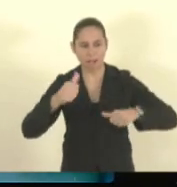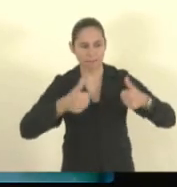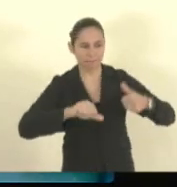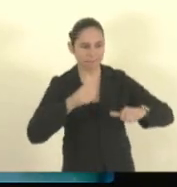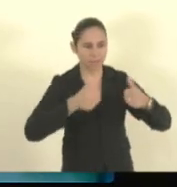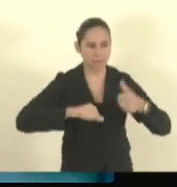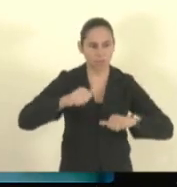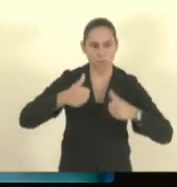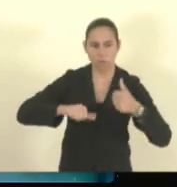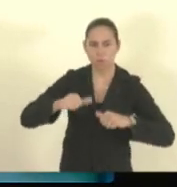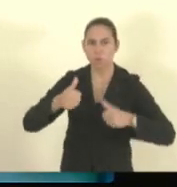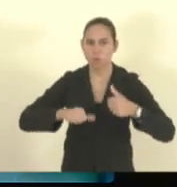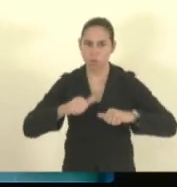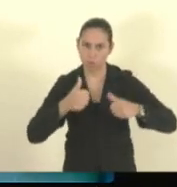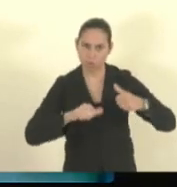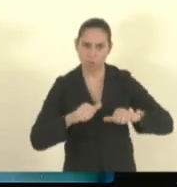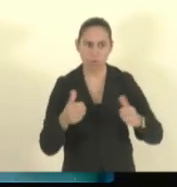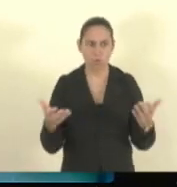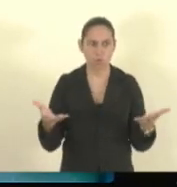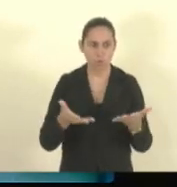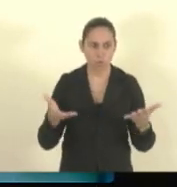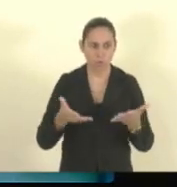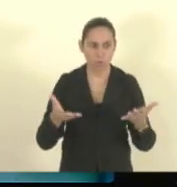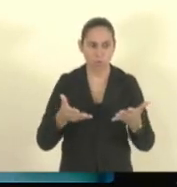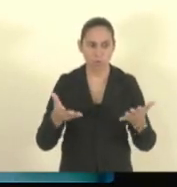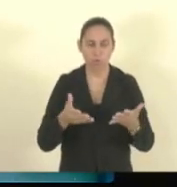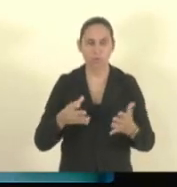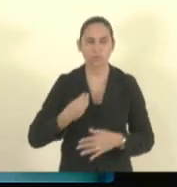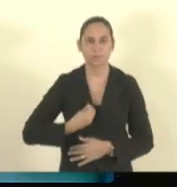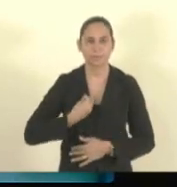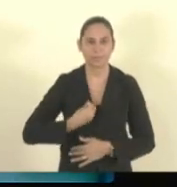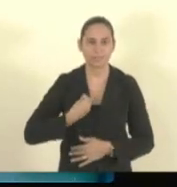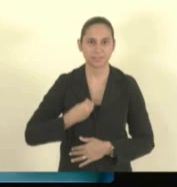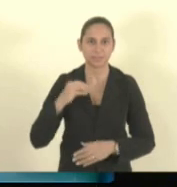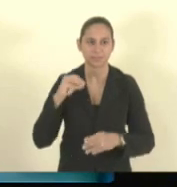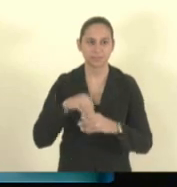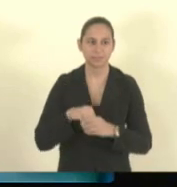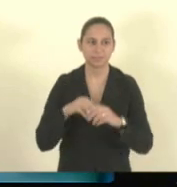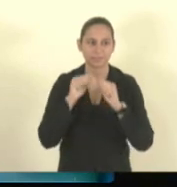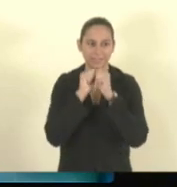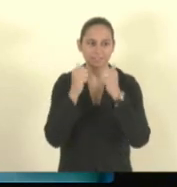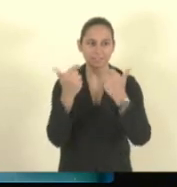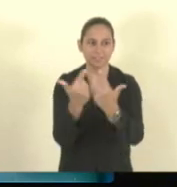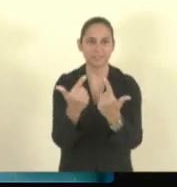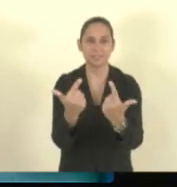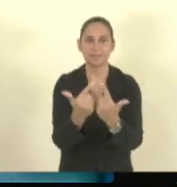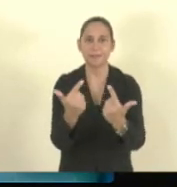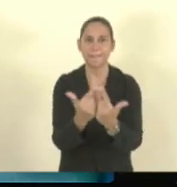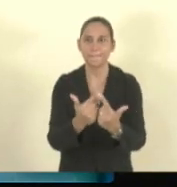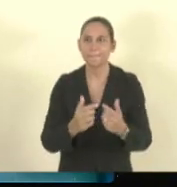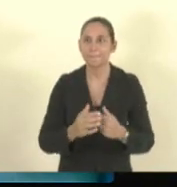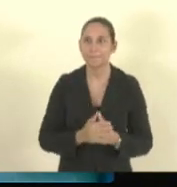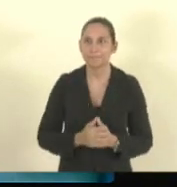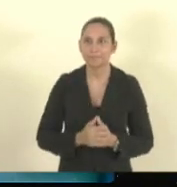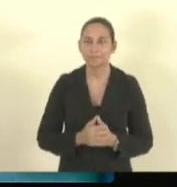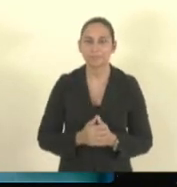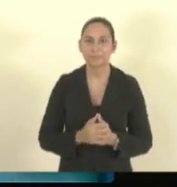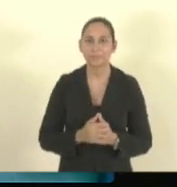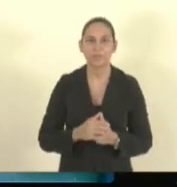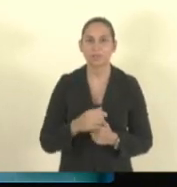acredito que estão prestando esse serviço para nós aí dentro da ALIS, a gente não tem nenhum óbvio